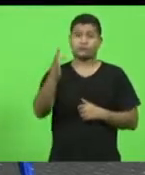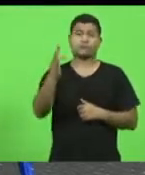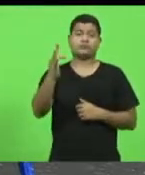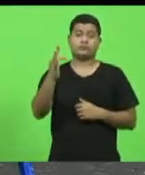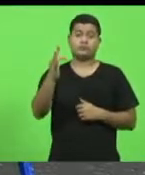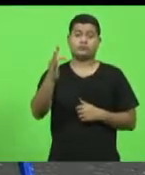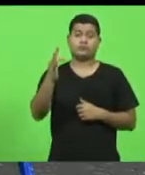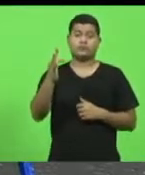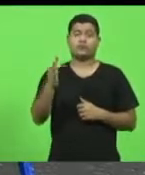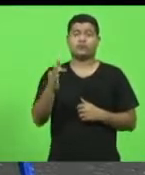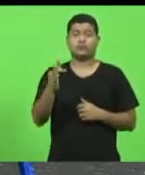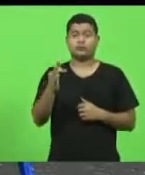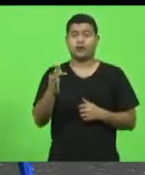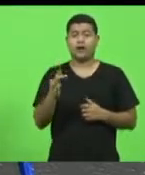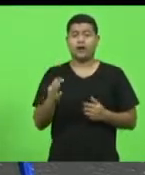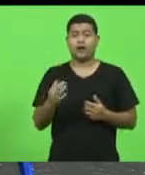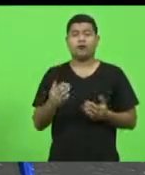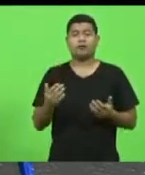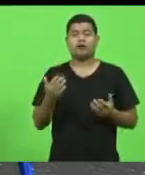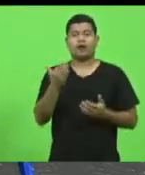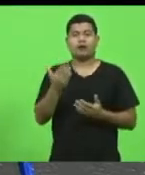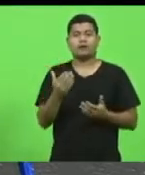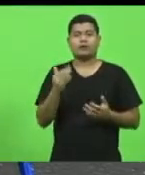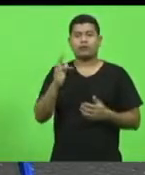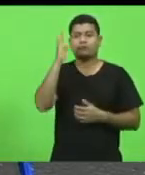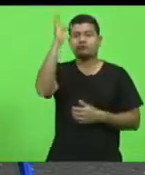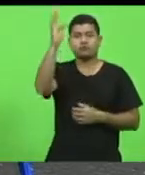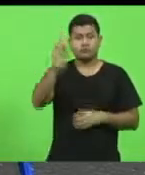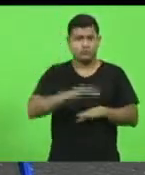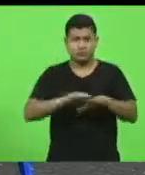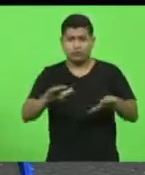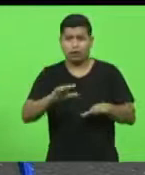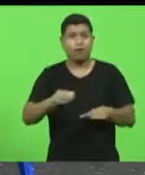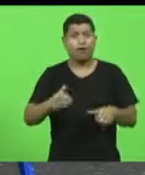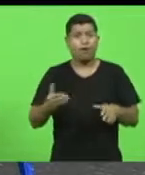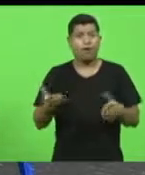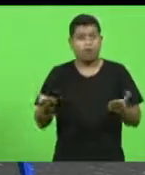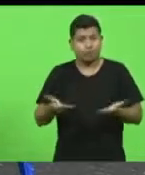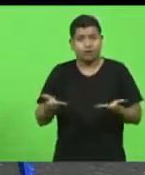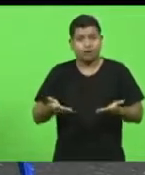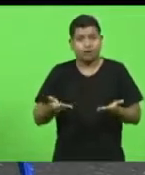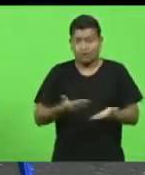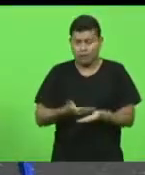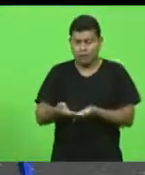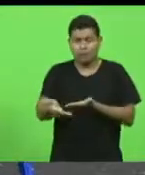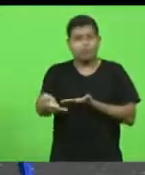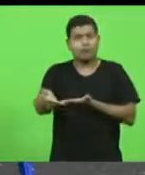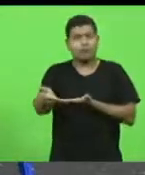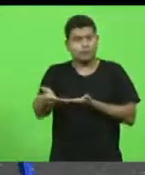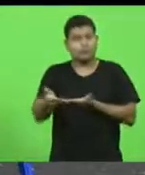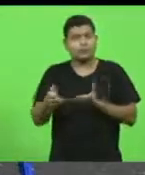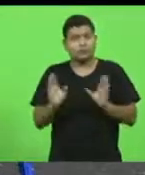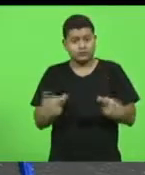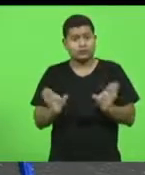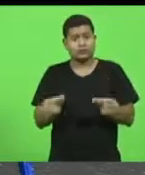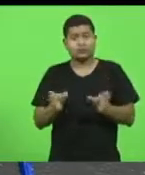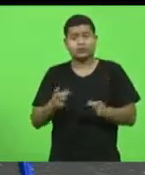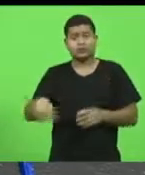começa já. É preciso que a gente recupere